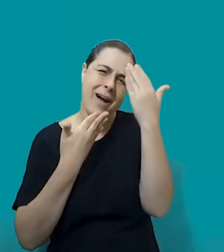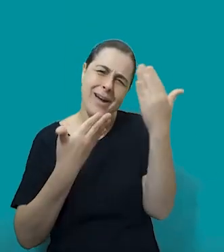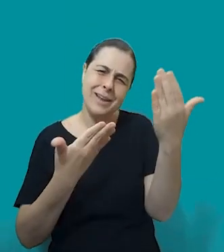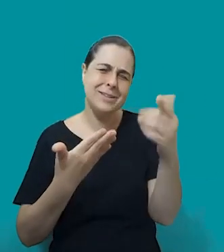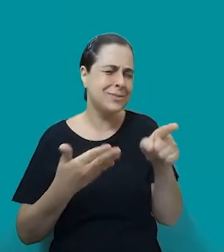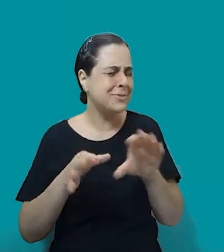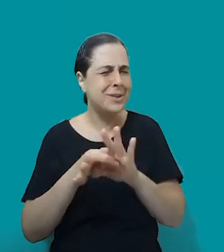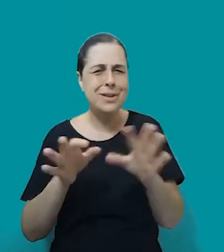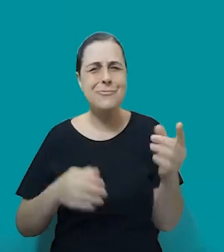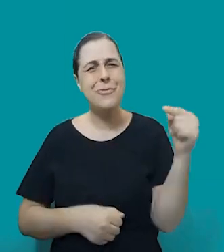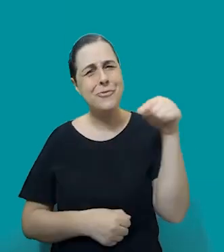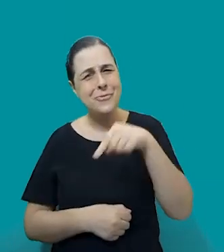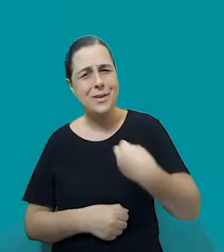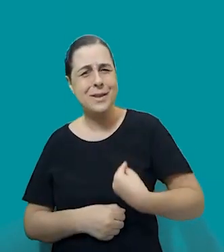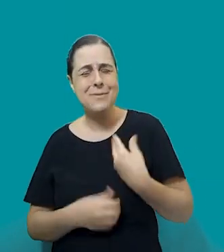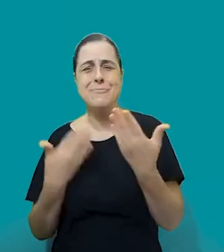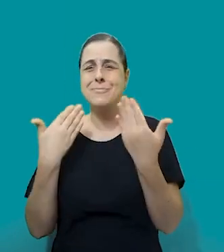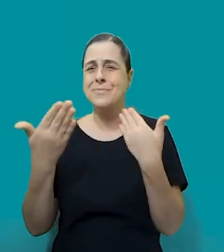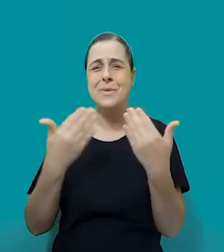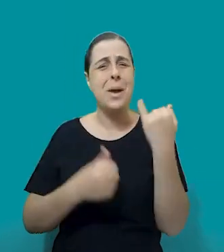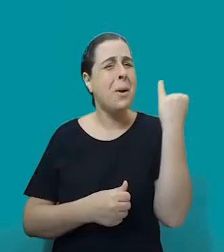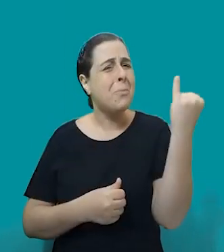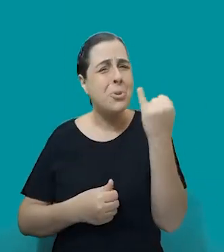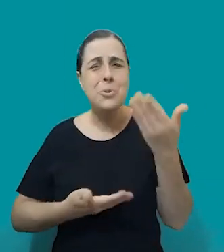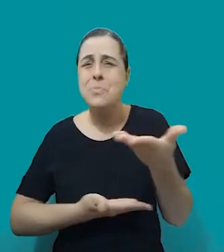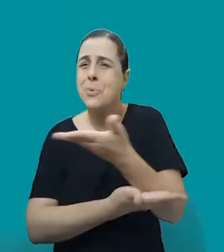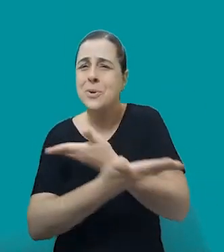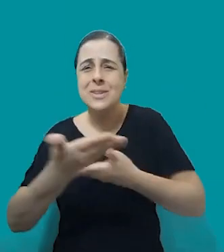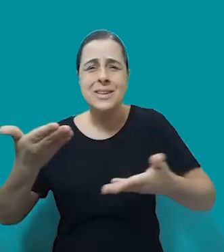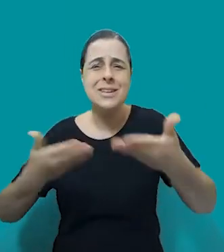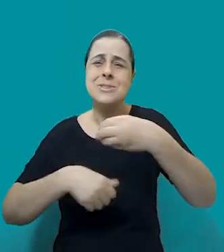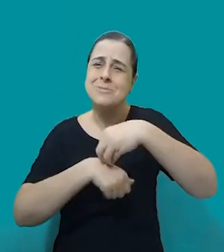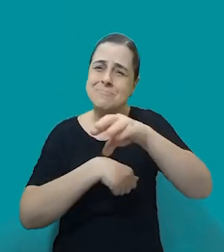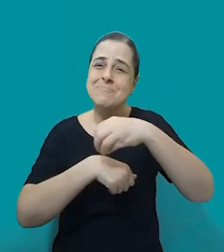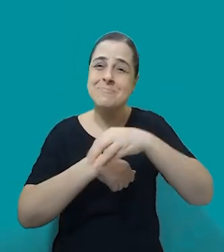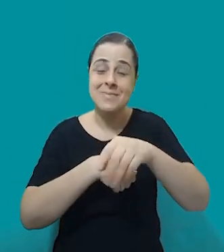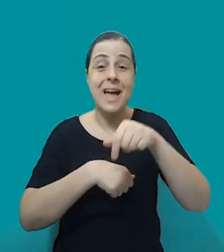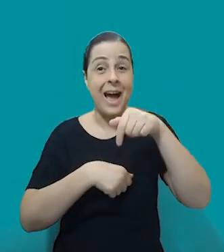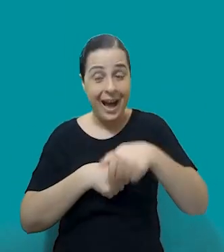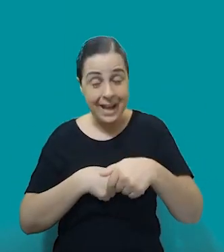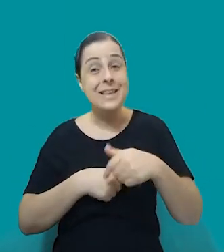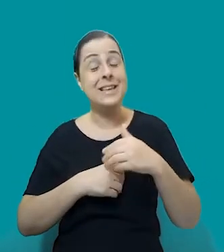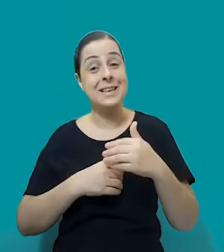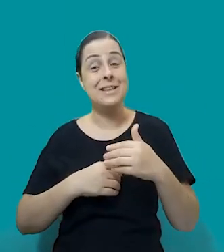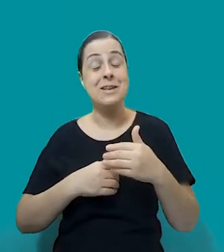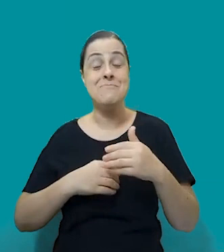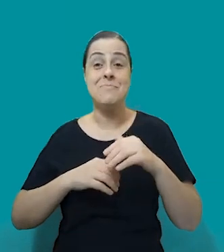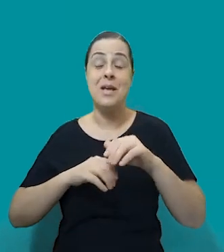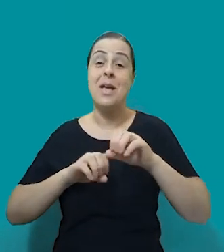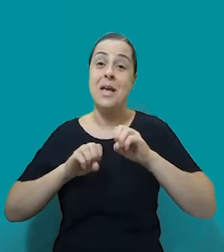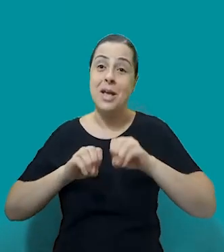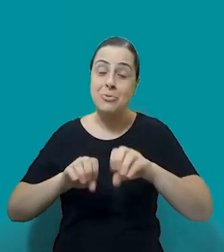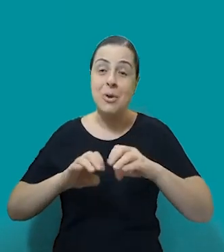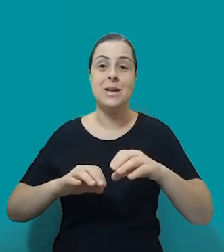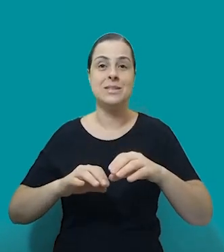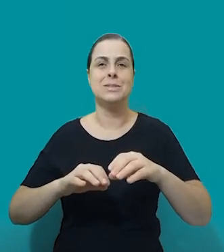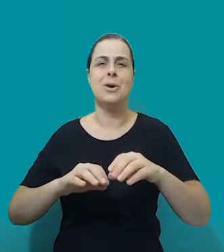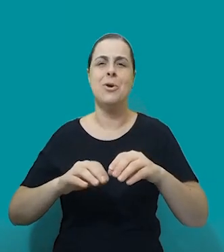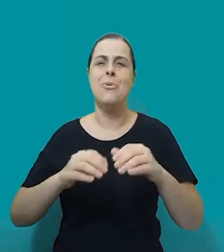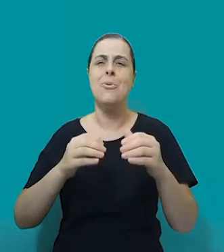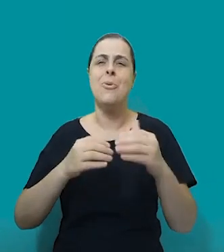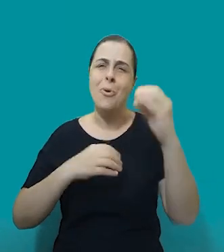esses papos. Acho que é muito importante essas trocas, e a gente, nesse processo de educação, de disseminação do conhecimento,